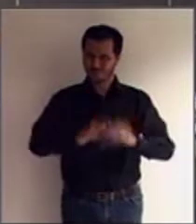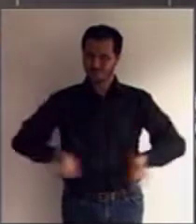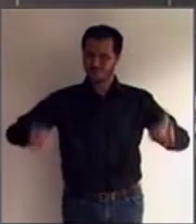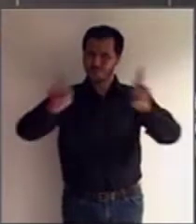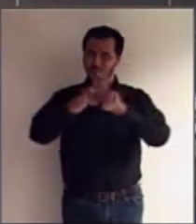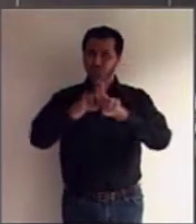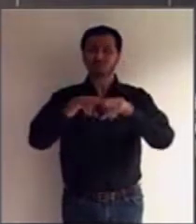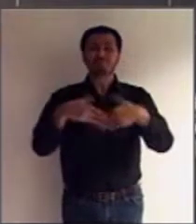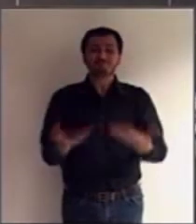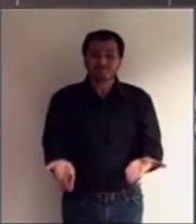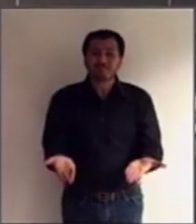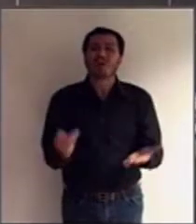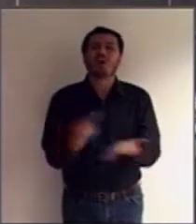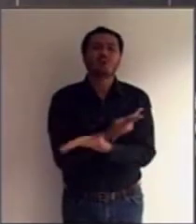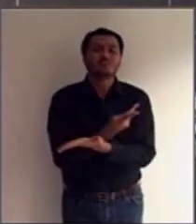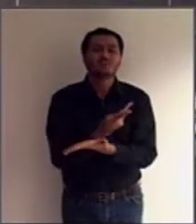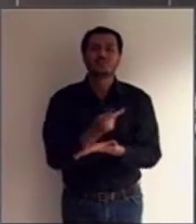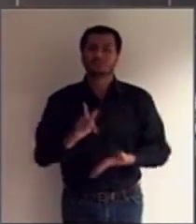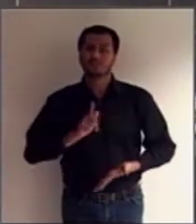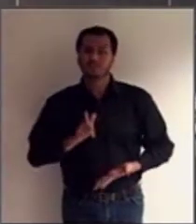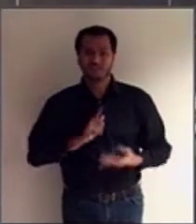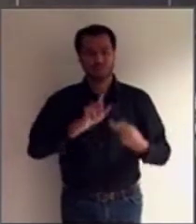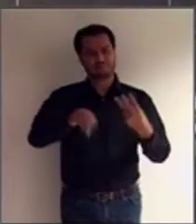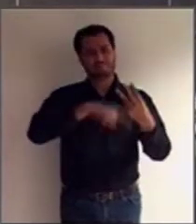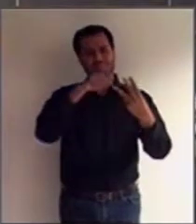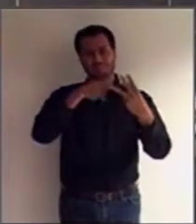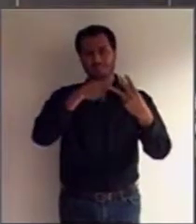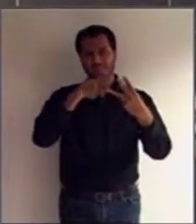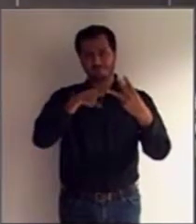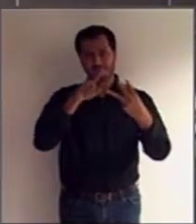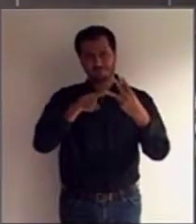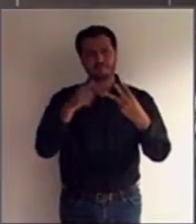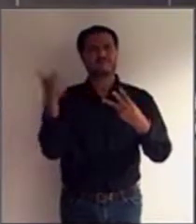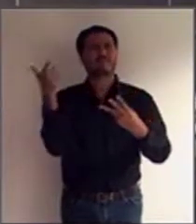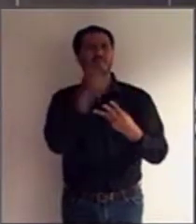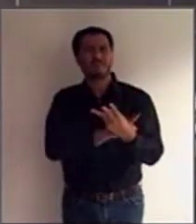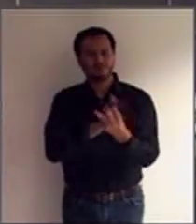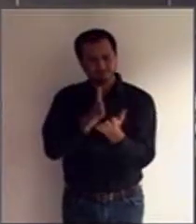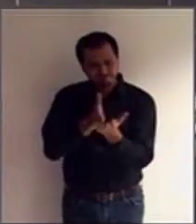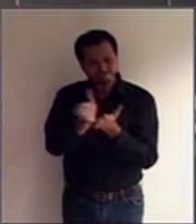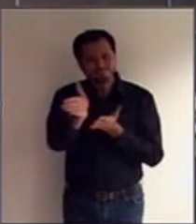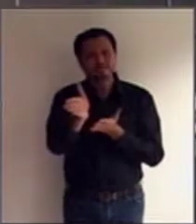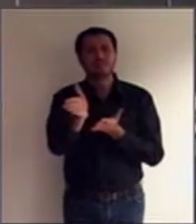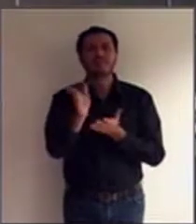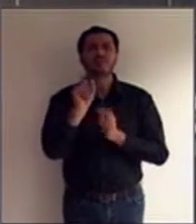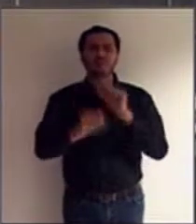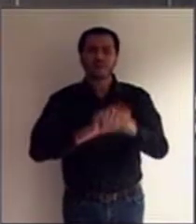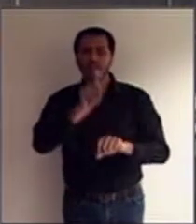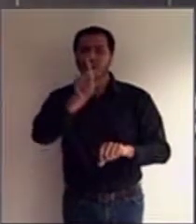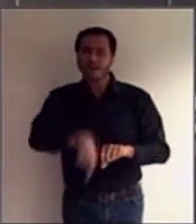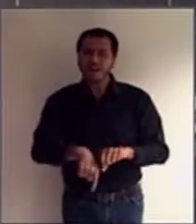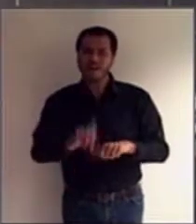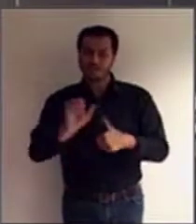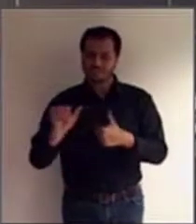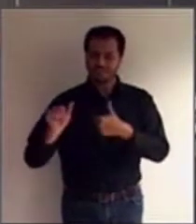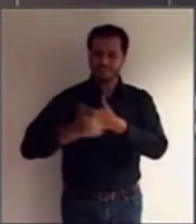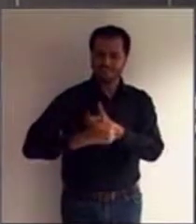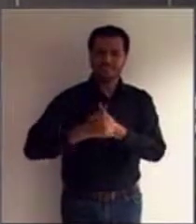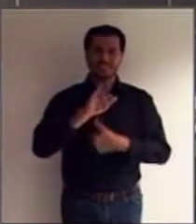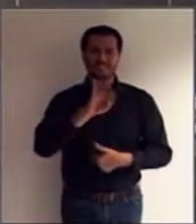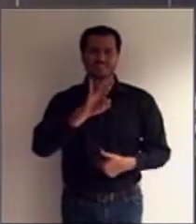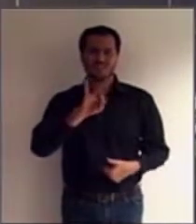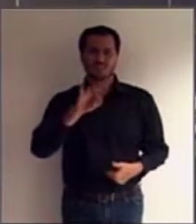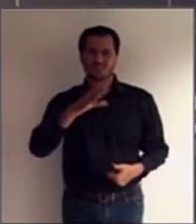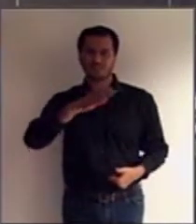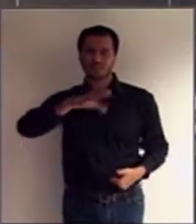dessa terceira via que eu mencionei para vocês, dessa interdição apenas parcial e não total, ela ficou praticamente